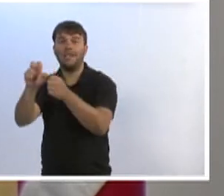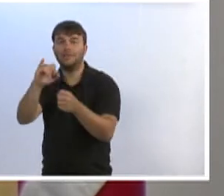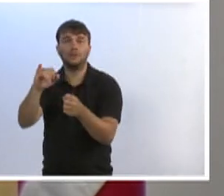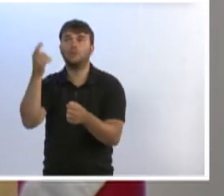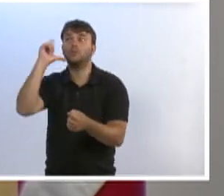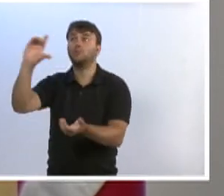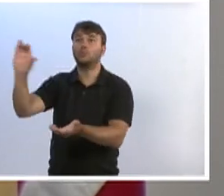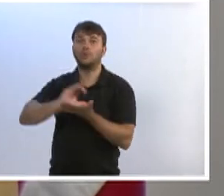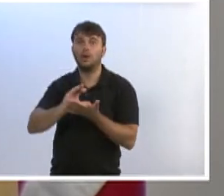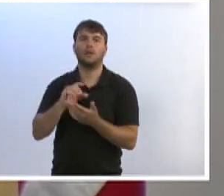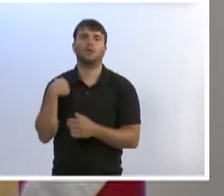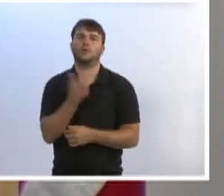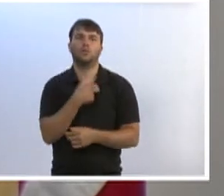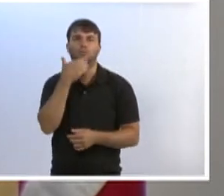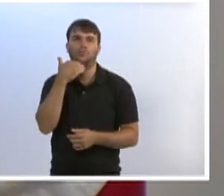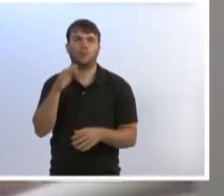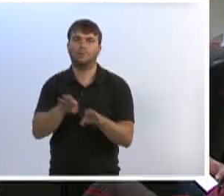ninguém vai trazer por nós. Era isso, presidente. Obrigado.